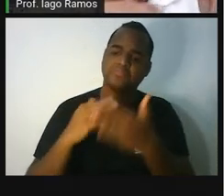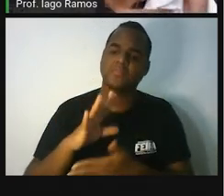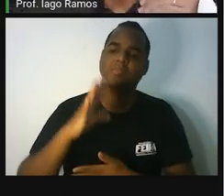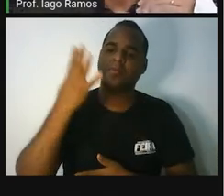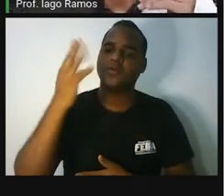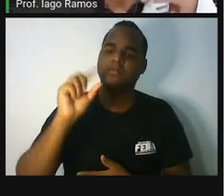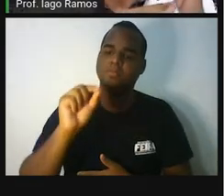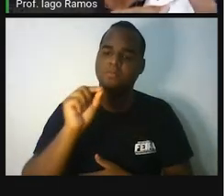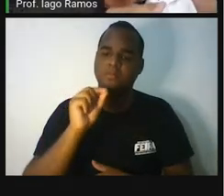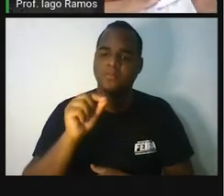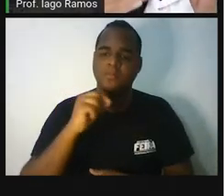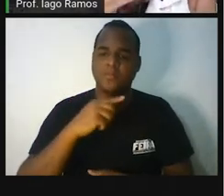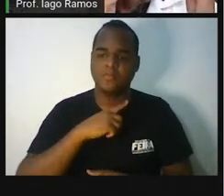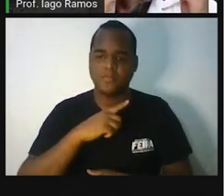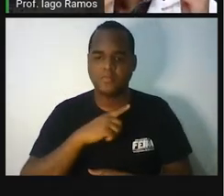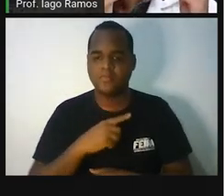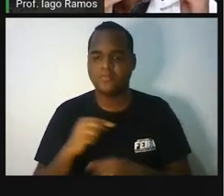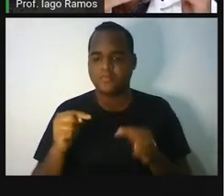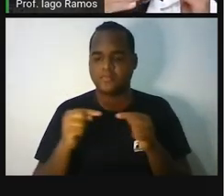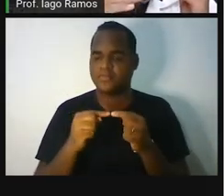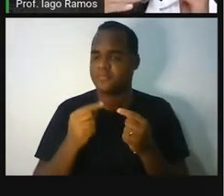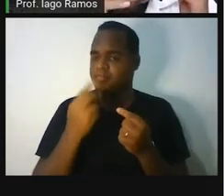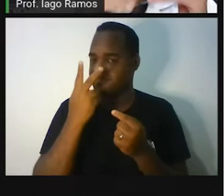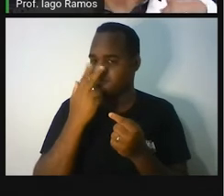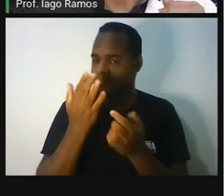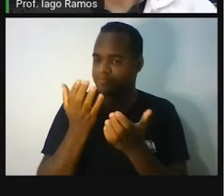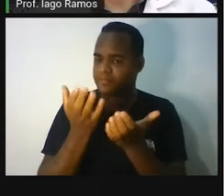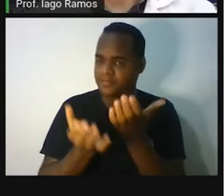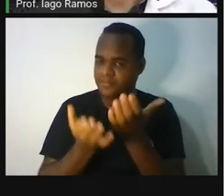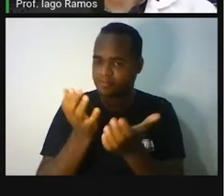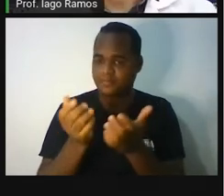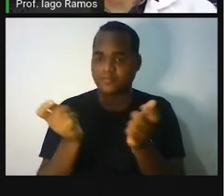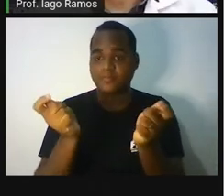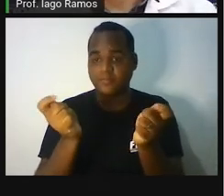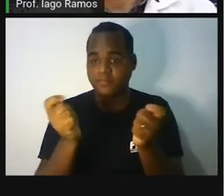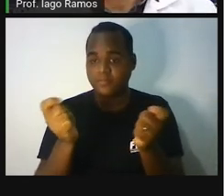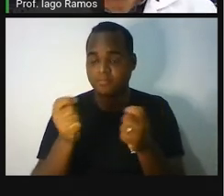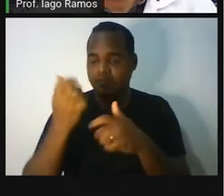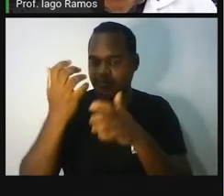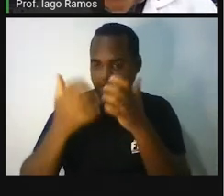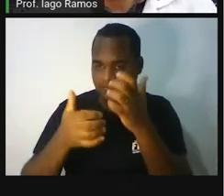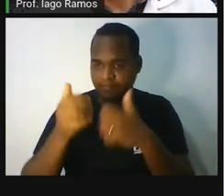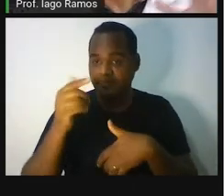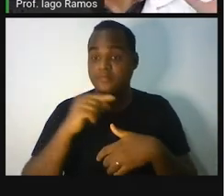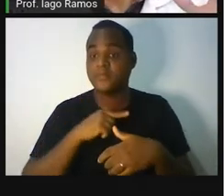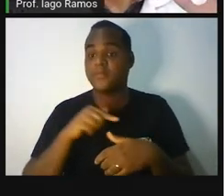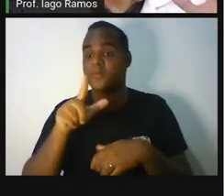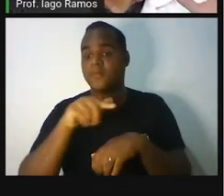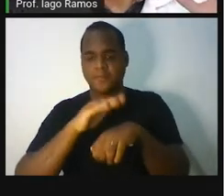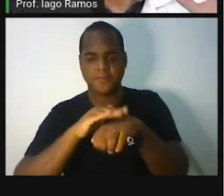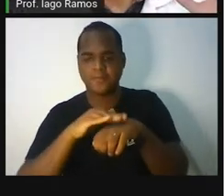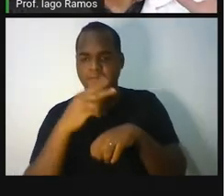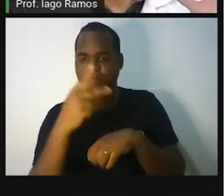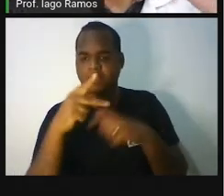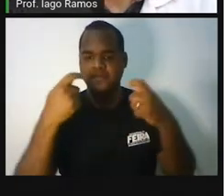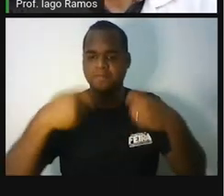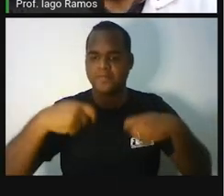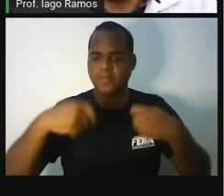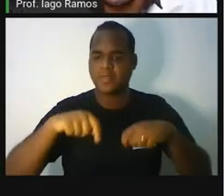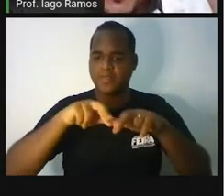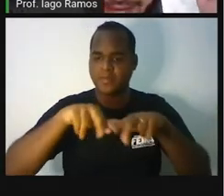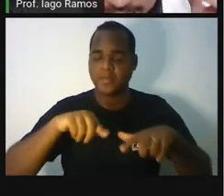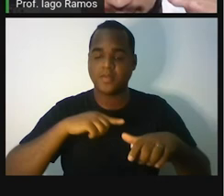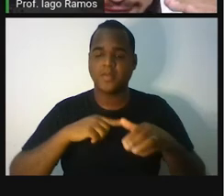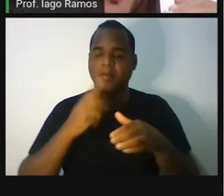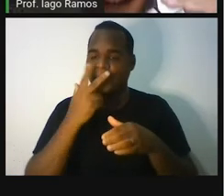Foi gerado um desequilíbrio na balança dos pratos. e você precisa fazer com que elas